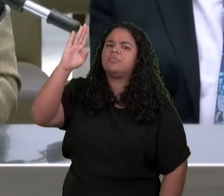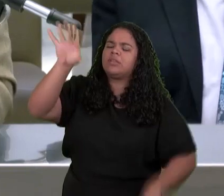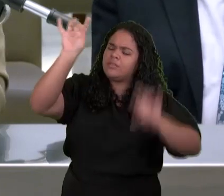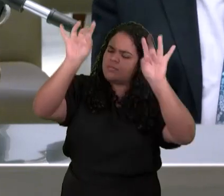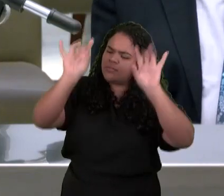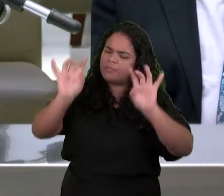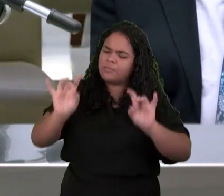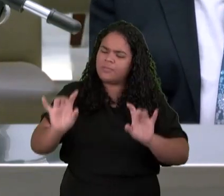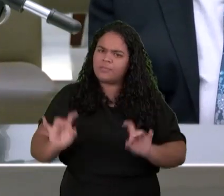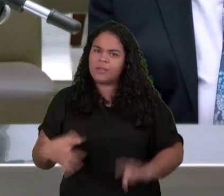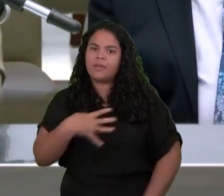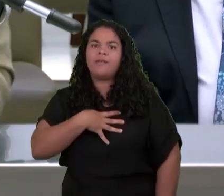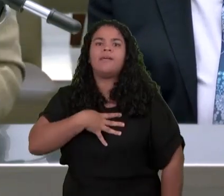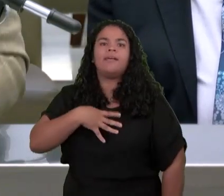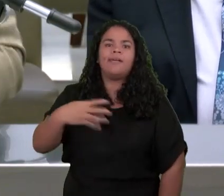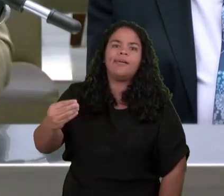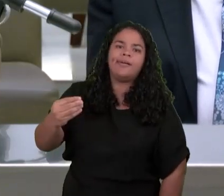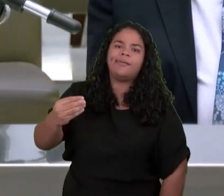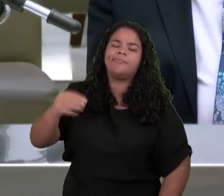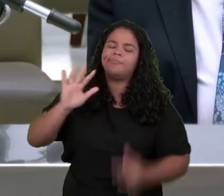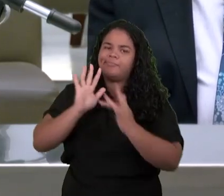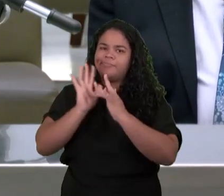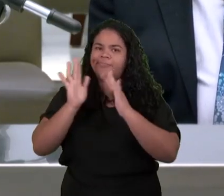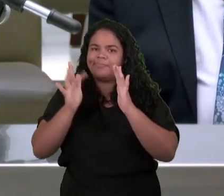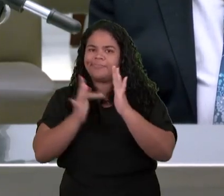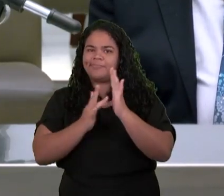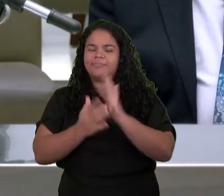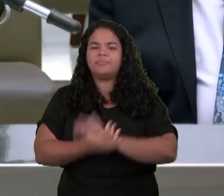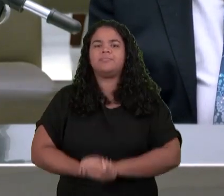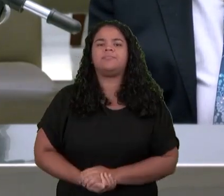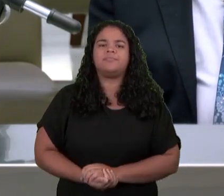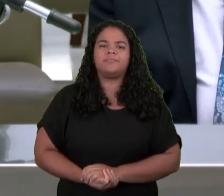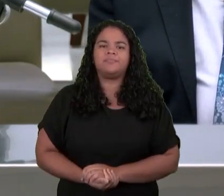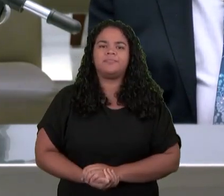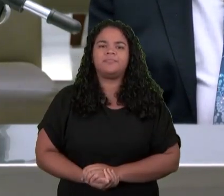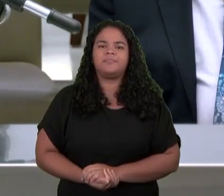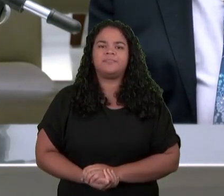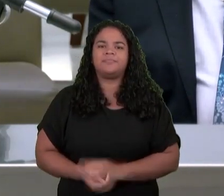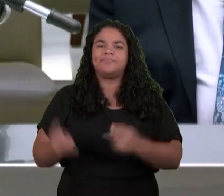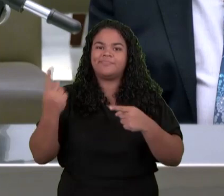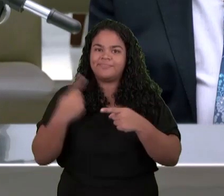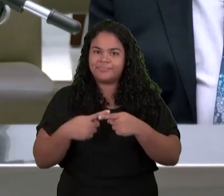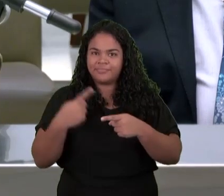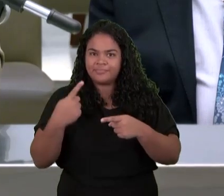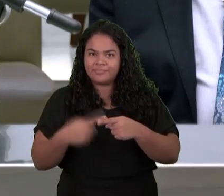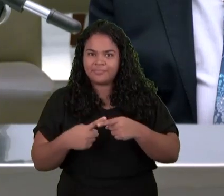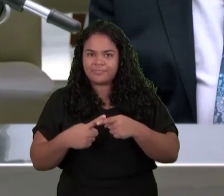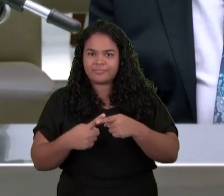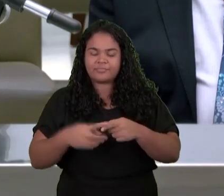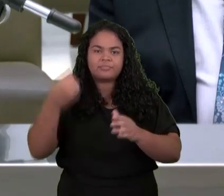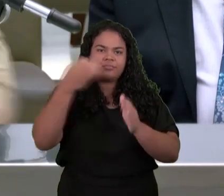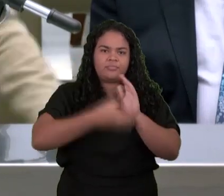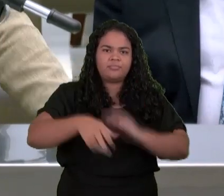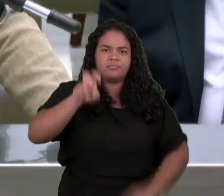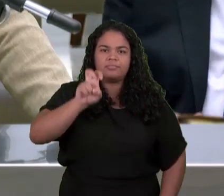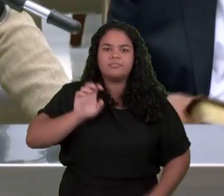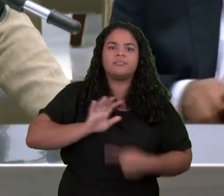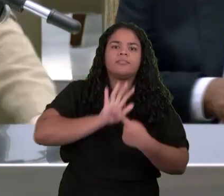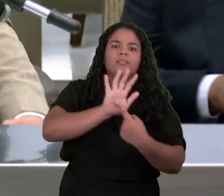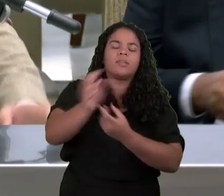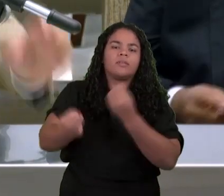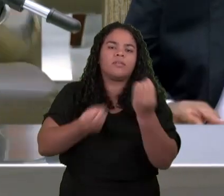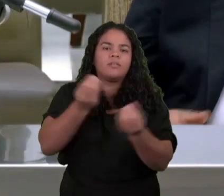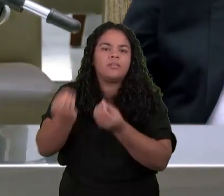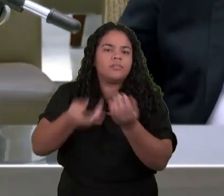Decorre Exatamente Daquilo que é posto No capítulo 5 Abra sua Bíblia E veja o que